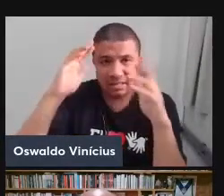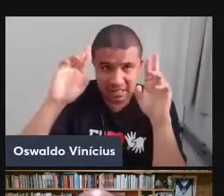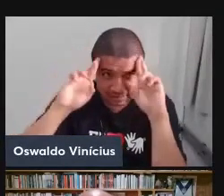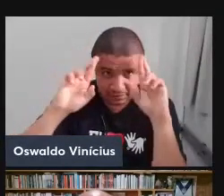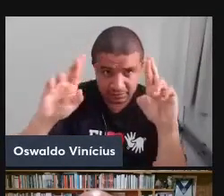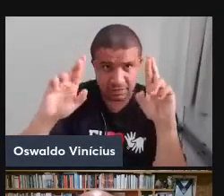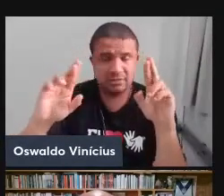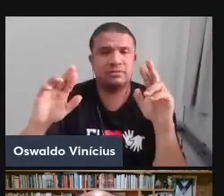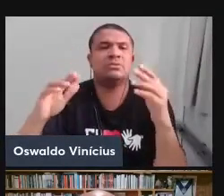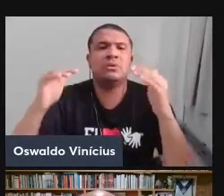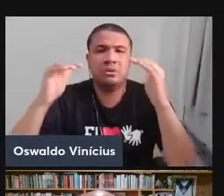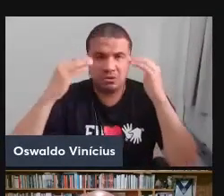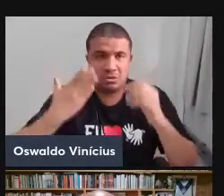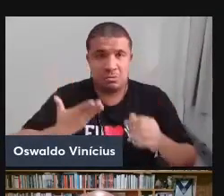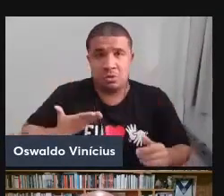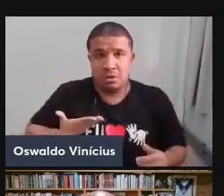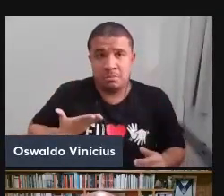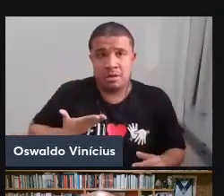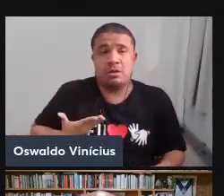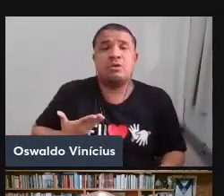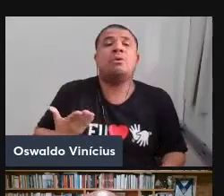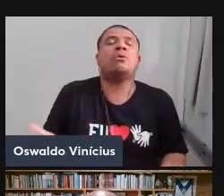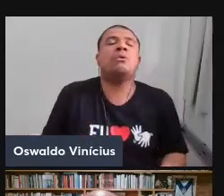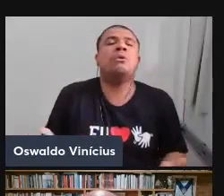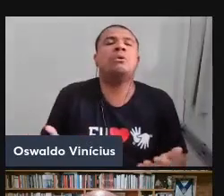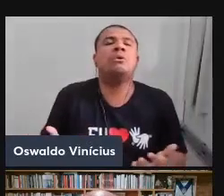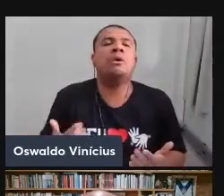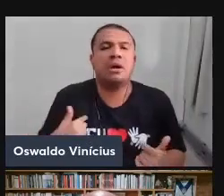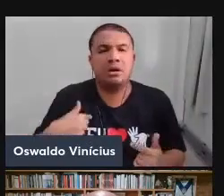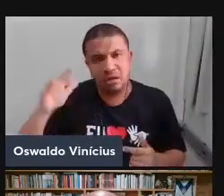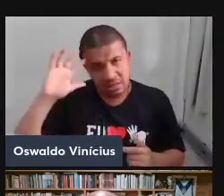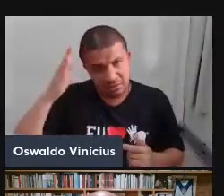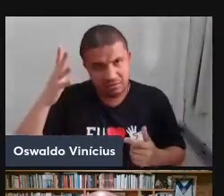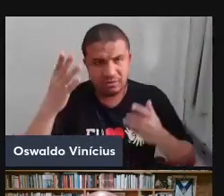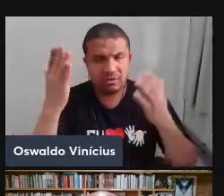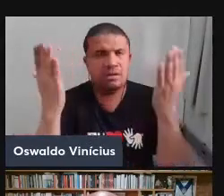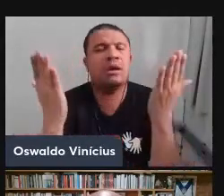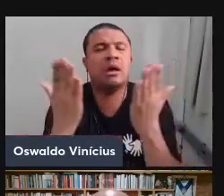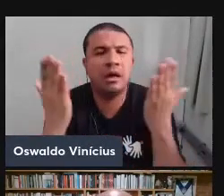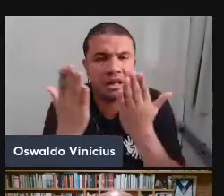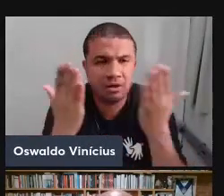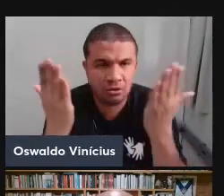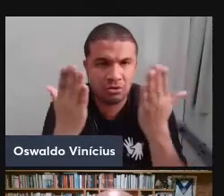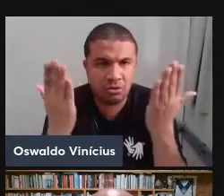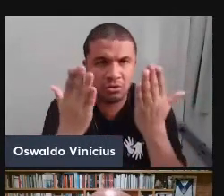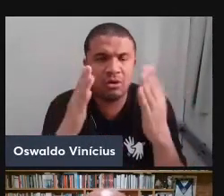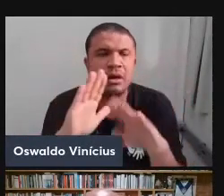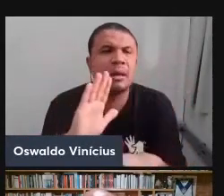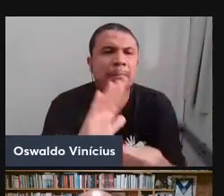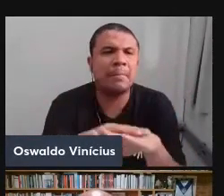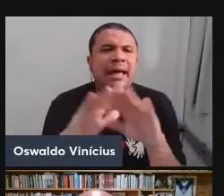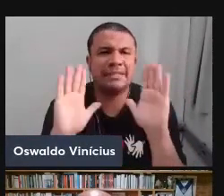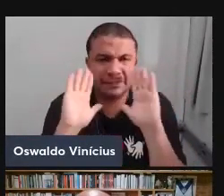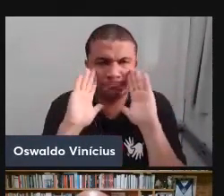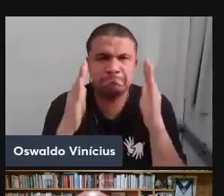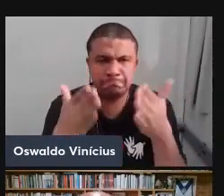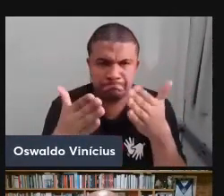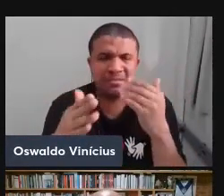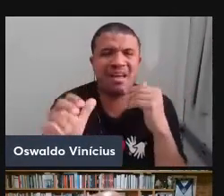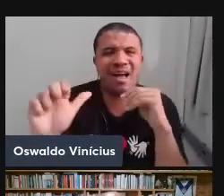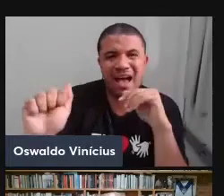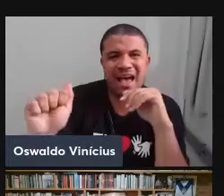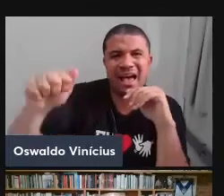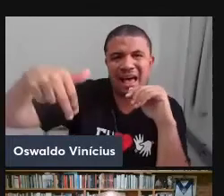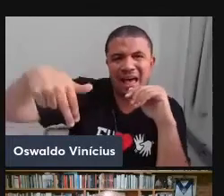companheiro Alexandre, mas eu resolvi aqui trazer um tom mais anárquico para a conversa.